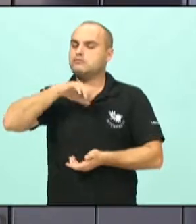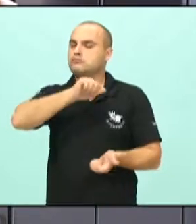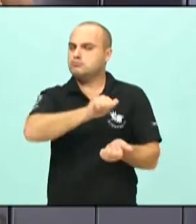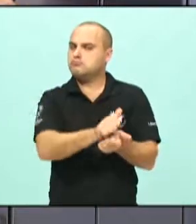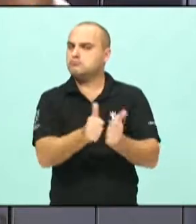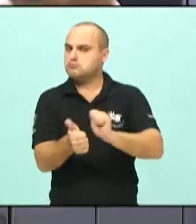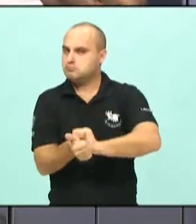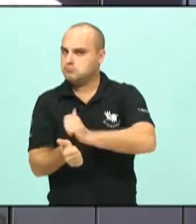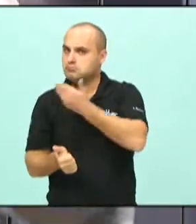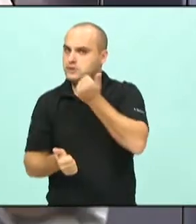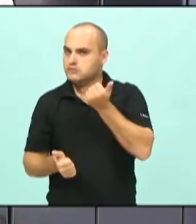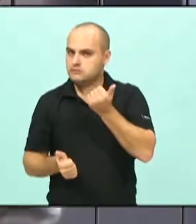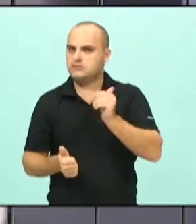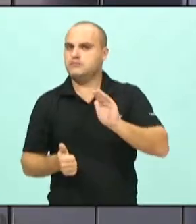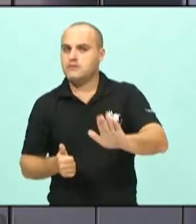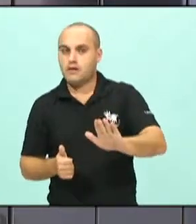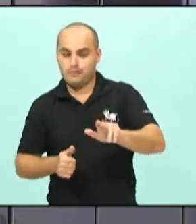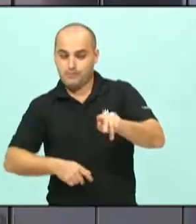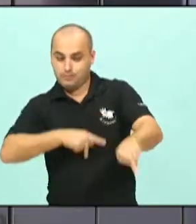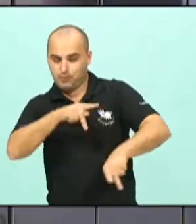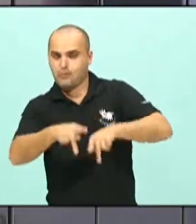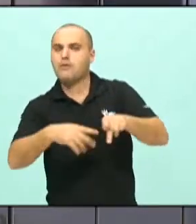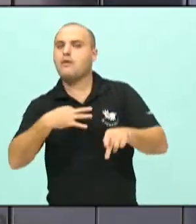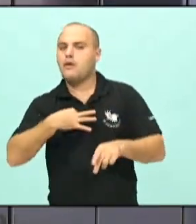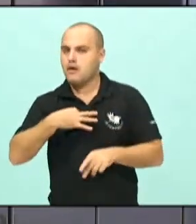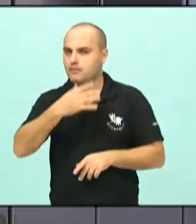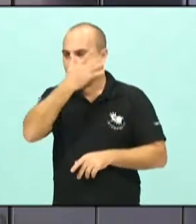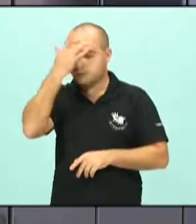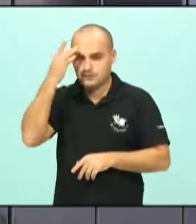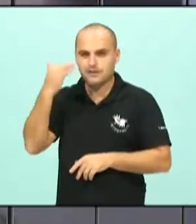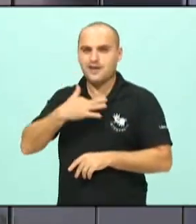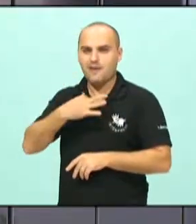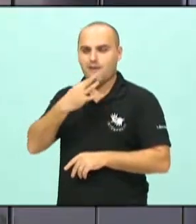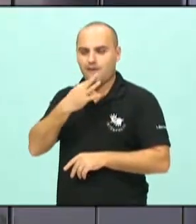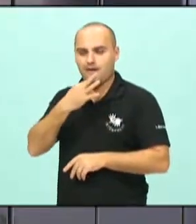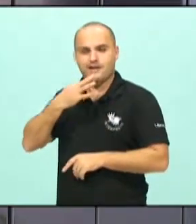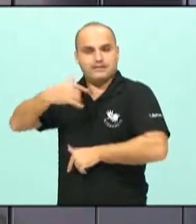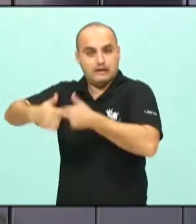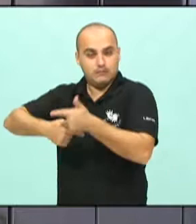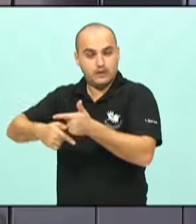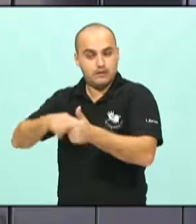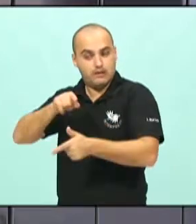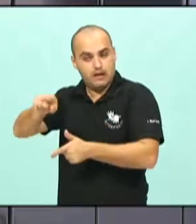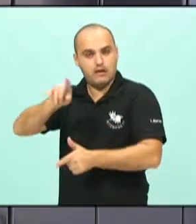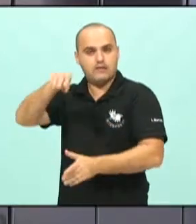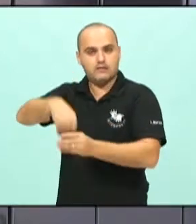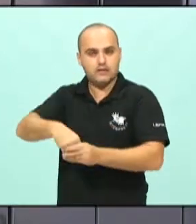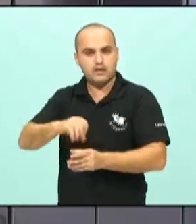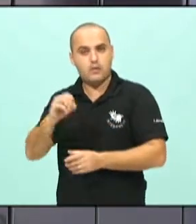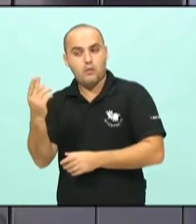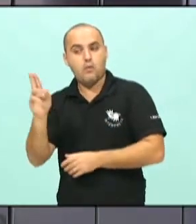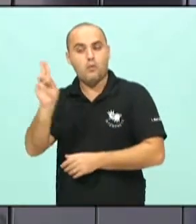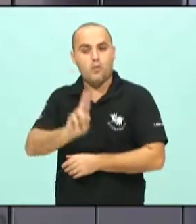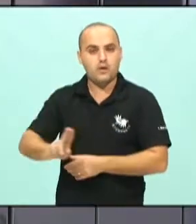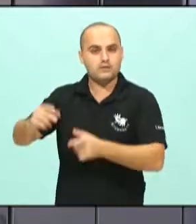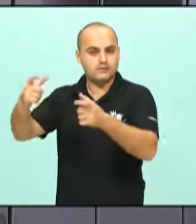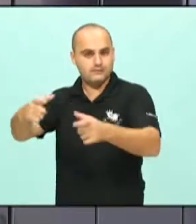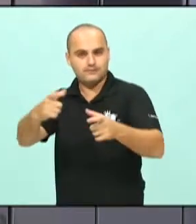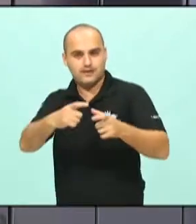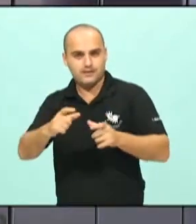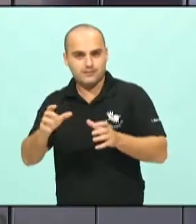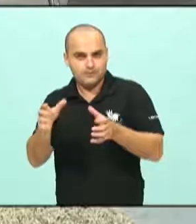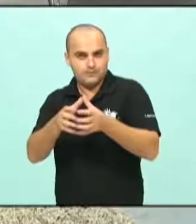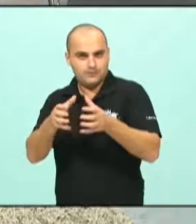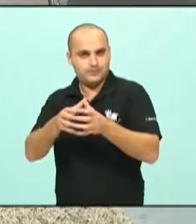àquele público que eu conheço e que está lá, porque o público que está através dos grupos de idosos todos,